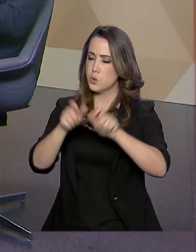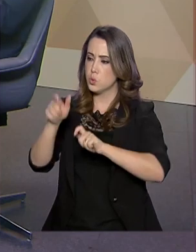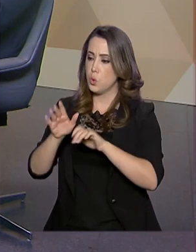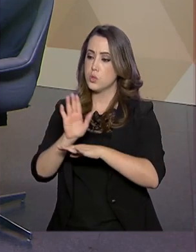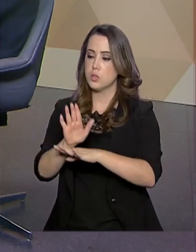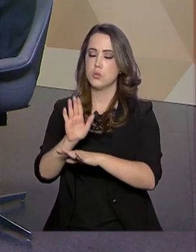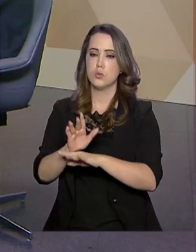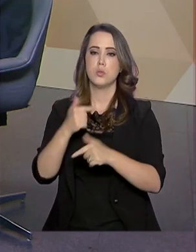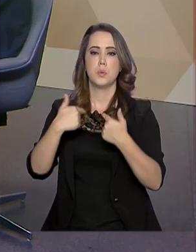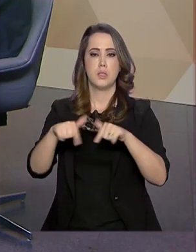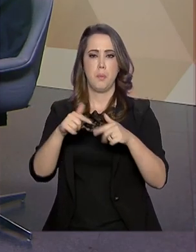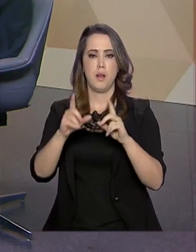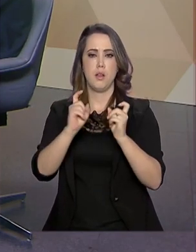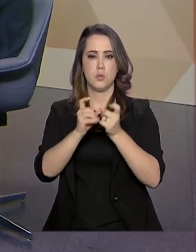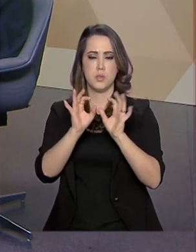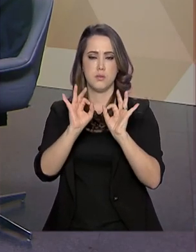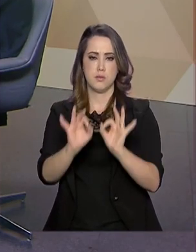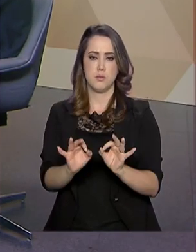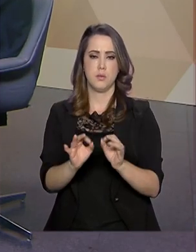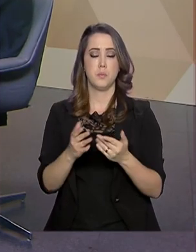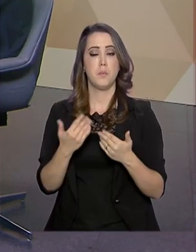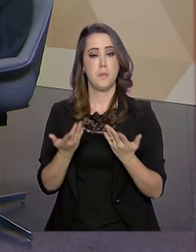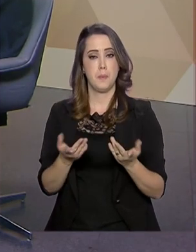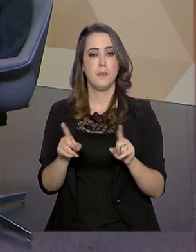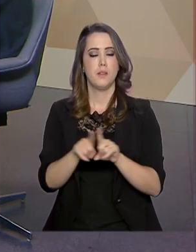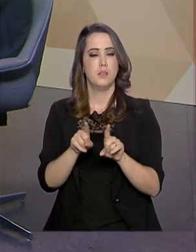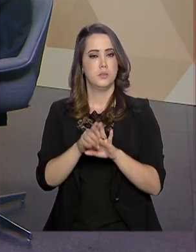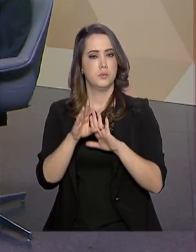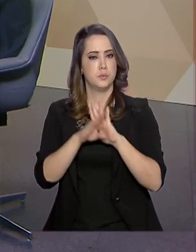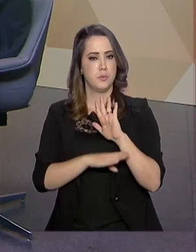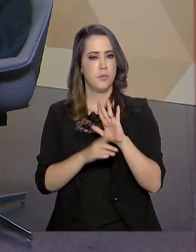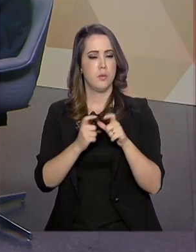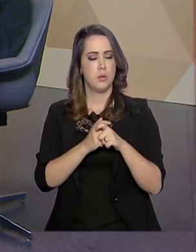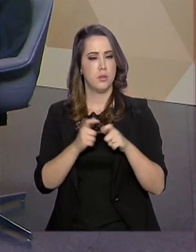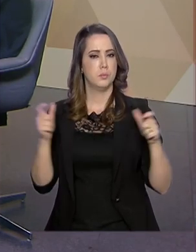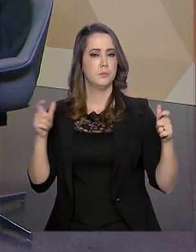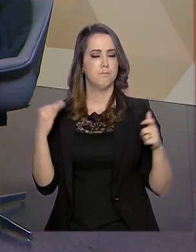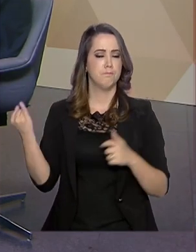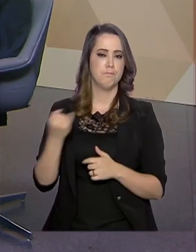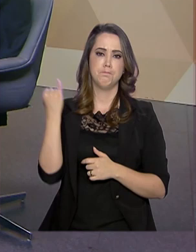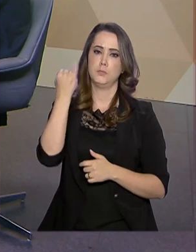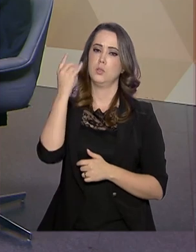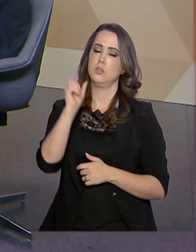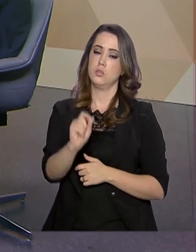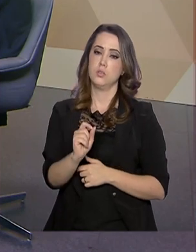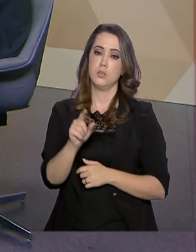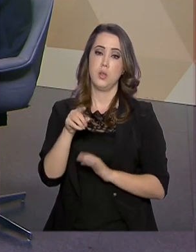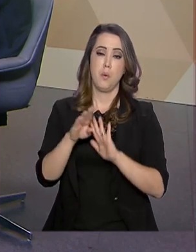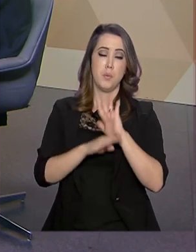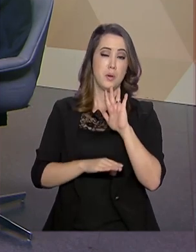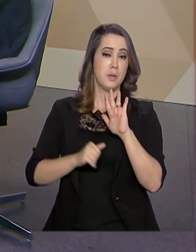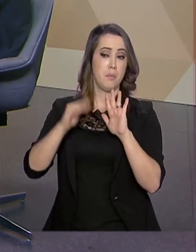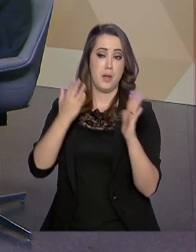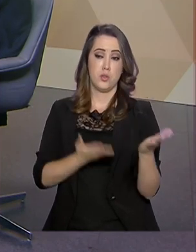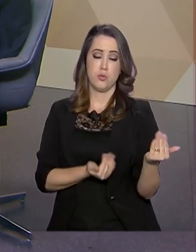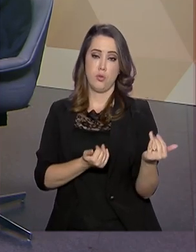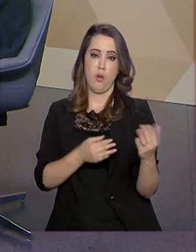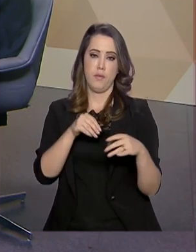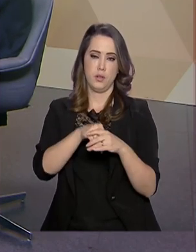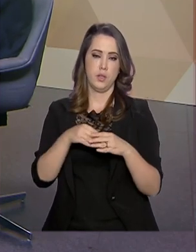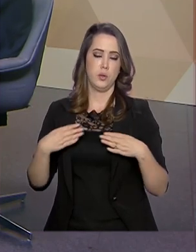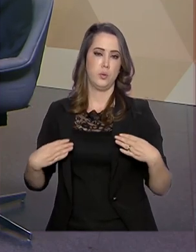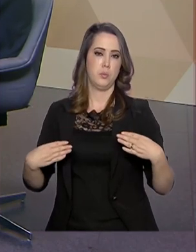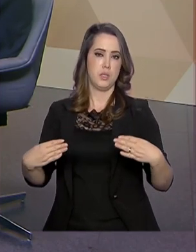formar gente para fazer gestão desse processo, o programa, assim, ele tem uma expansão absoluta, ele está com, é o programa mais jovem do Ministério,